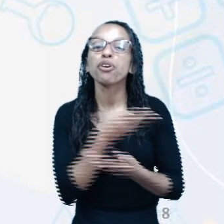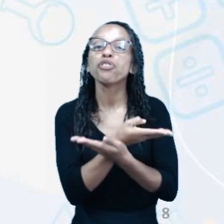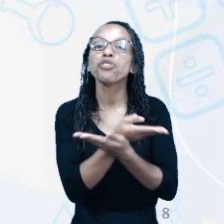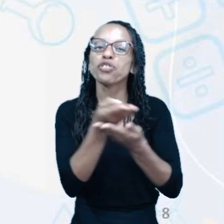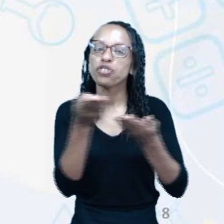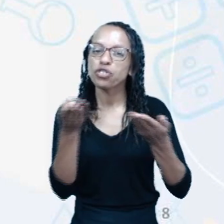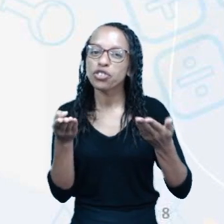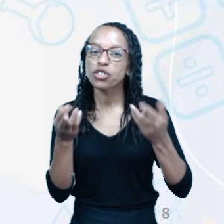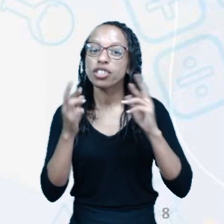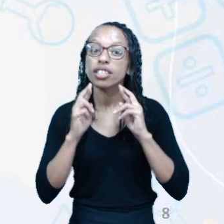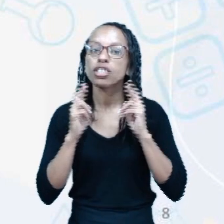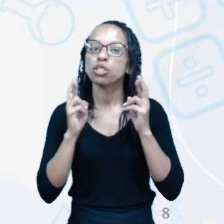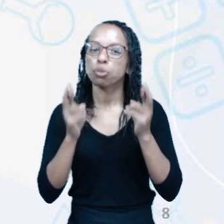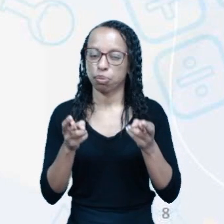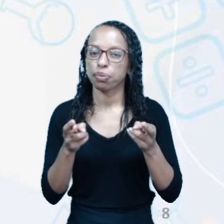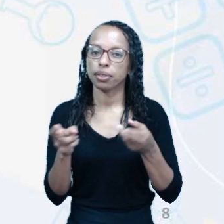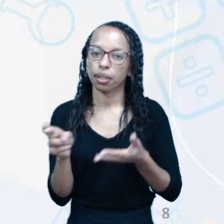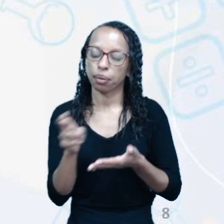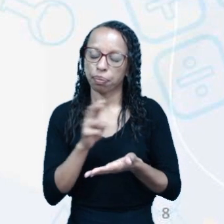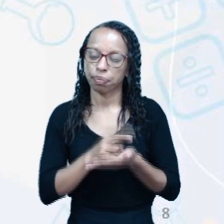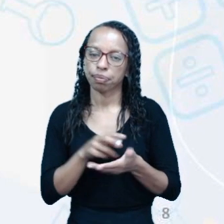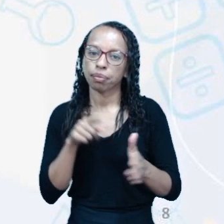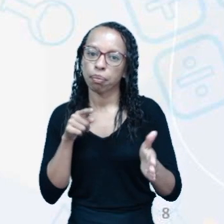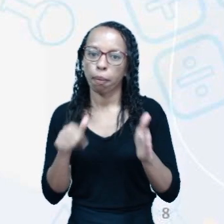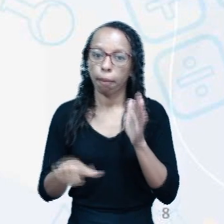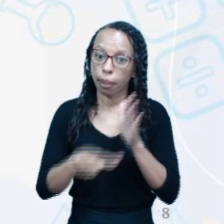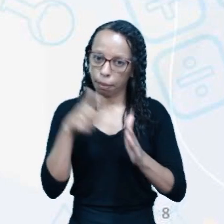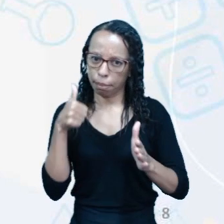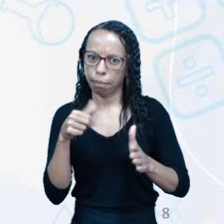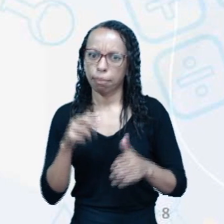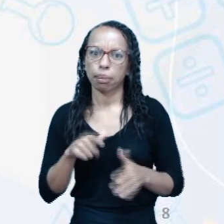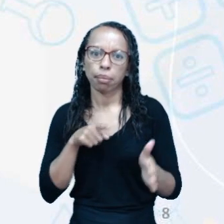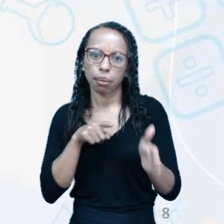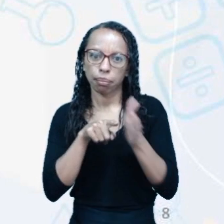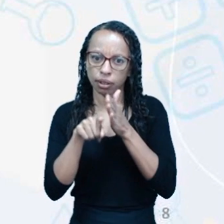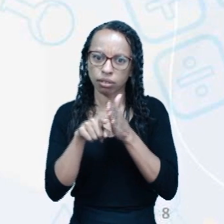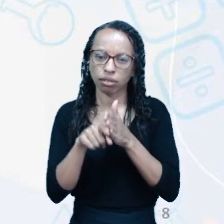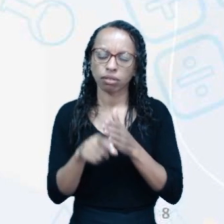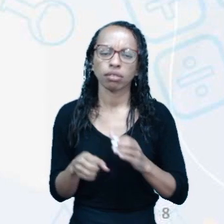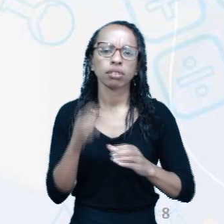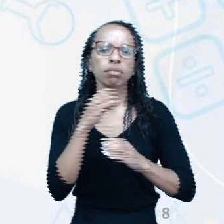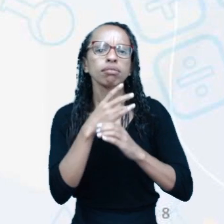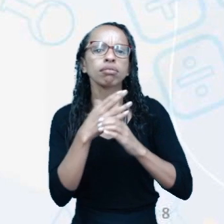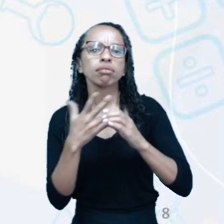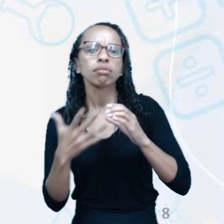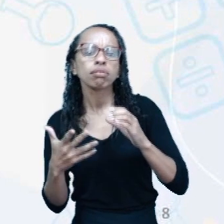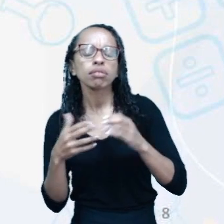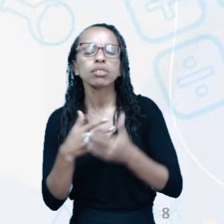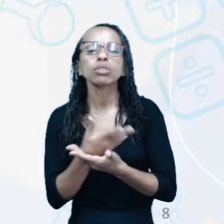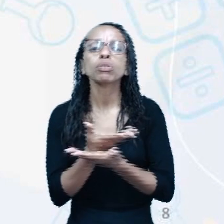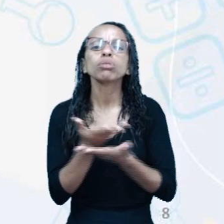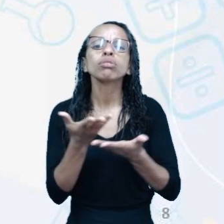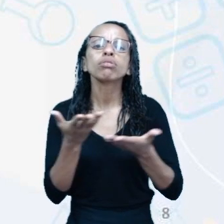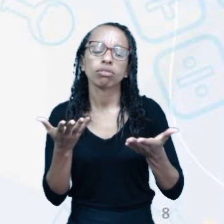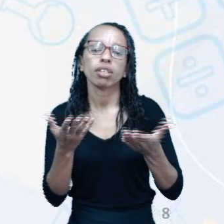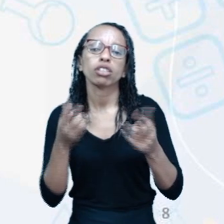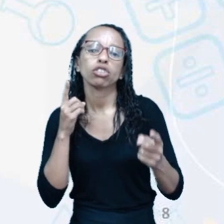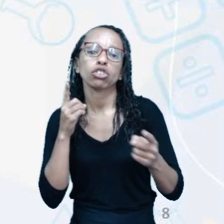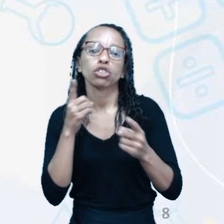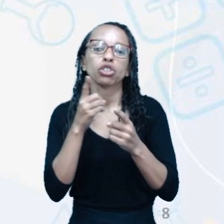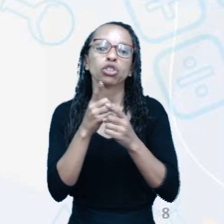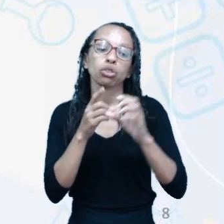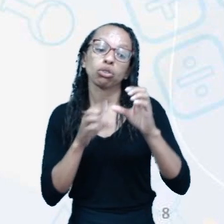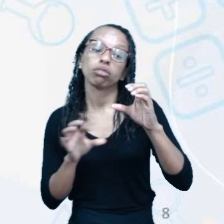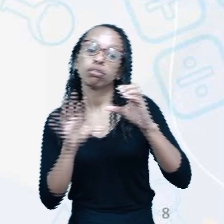próxima aula são as seguintes. Primeira pergunta, quais características do gênero charge encontramos no texto de Gleis?